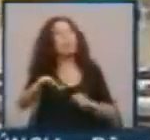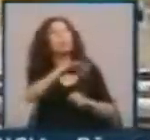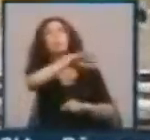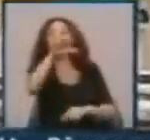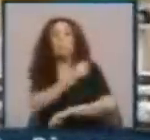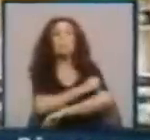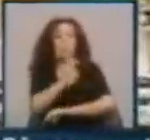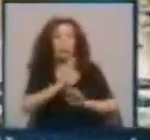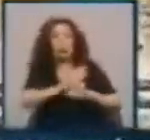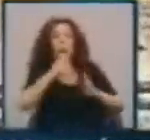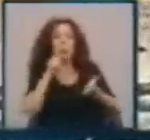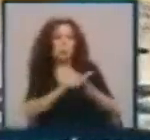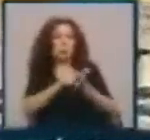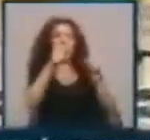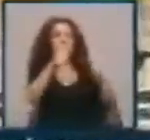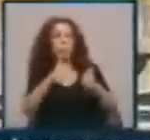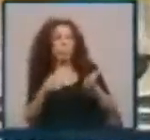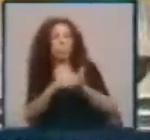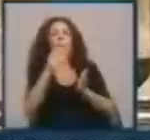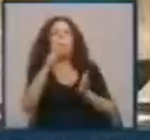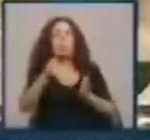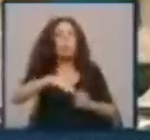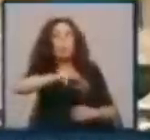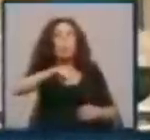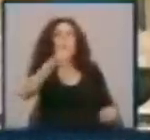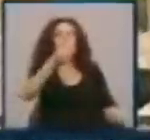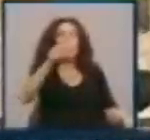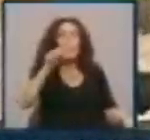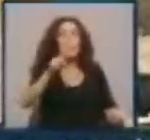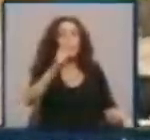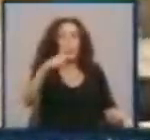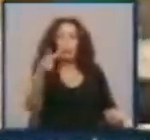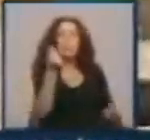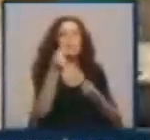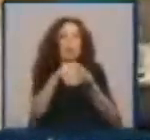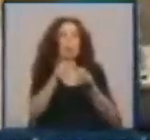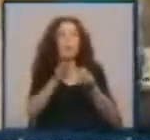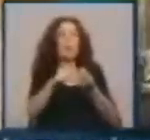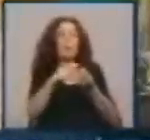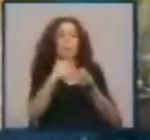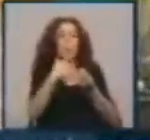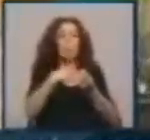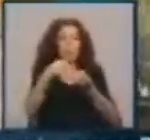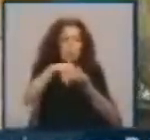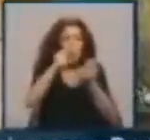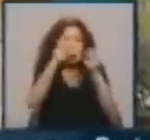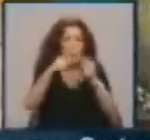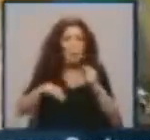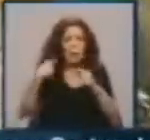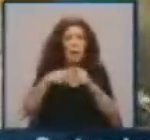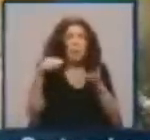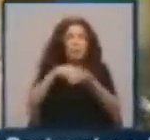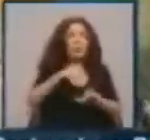um edifício classificado. E essa intervenção rondaria os 50 mil euros, uma verba que não tem cabimento no orçamento deste ano.